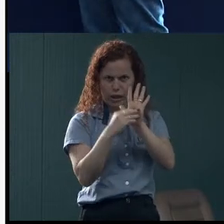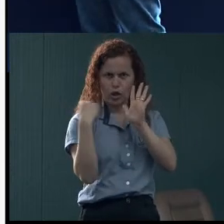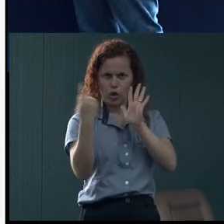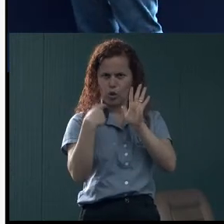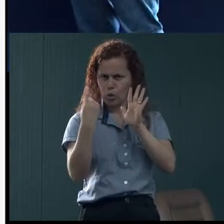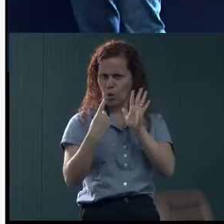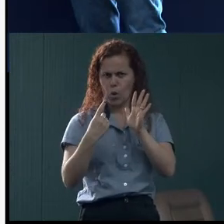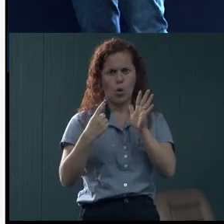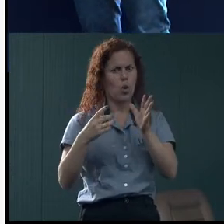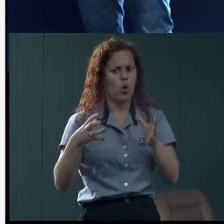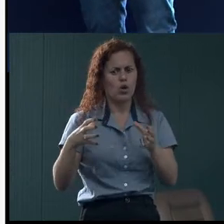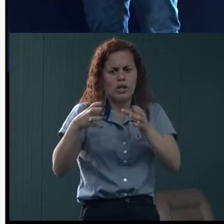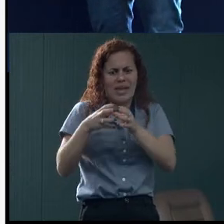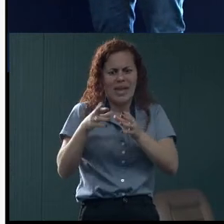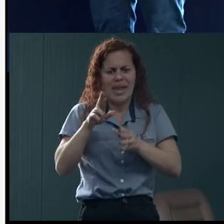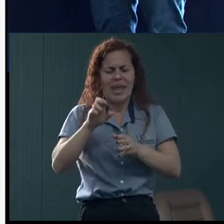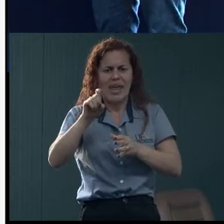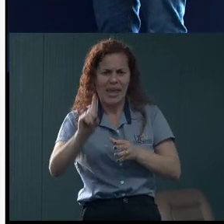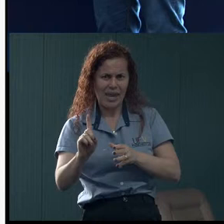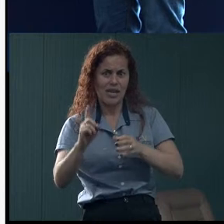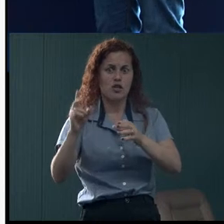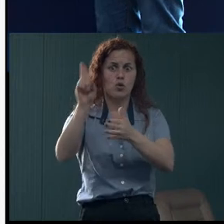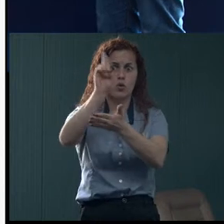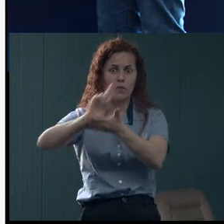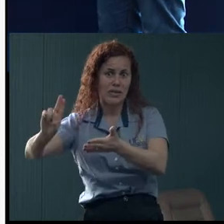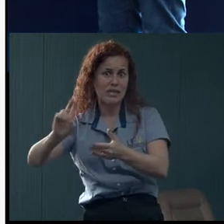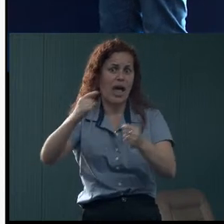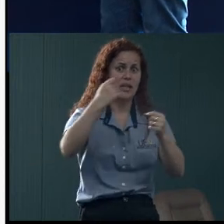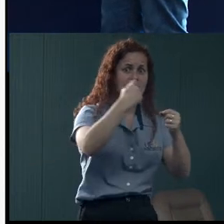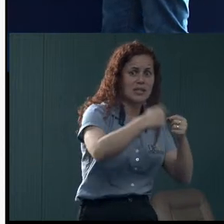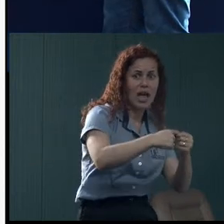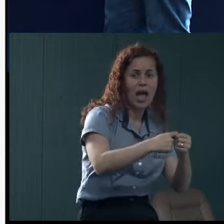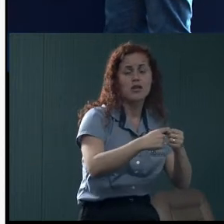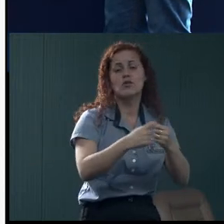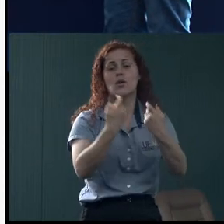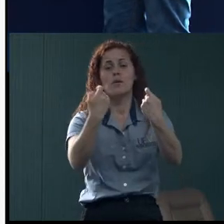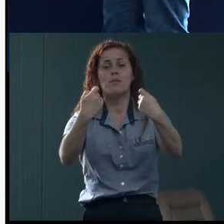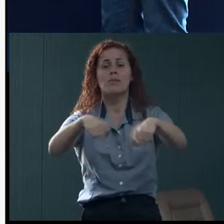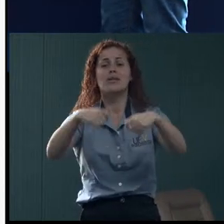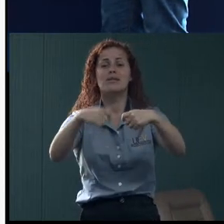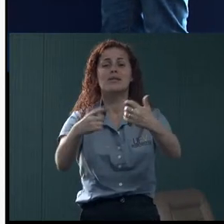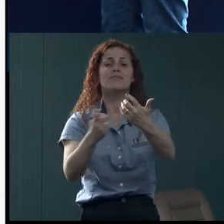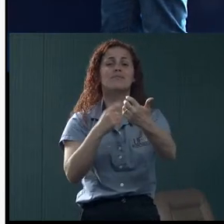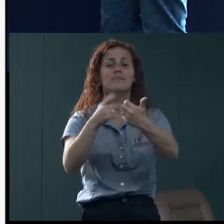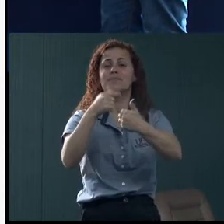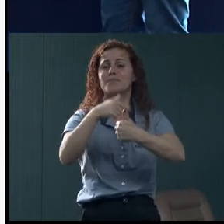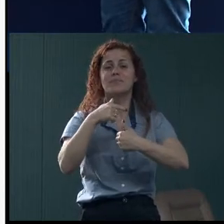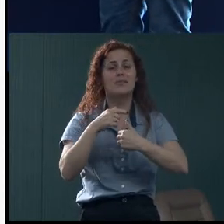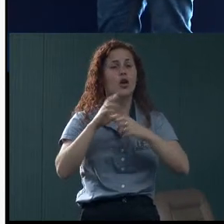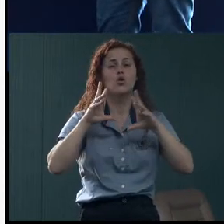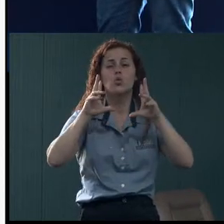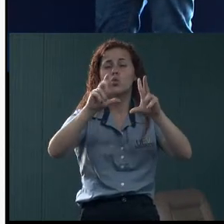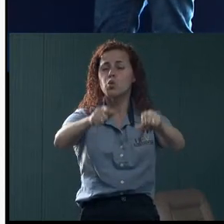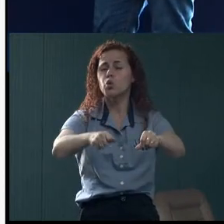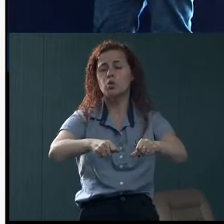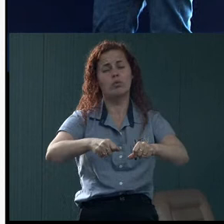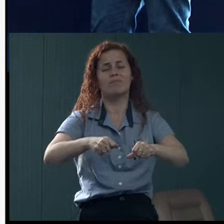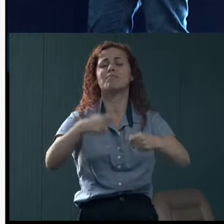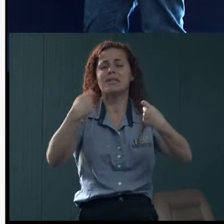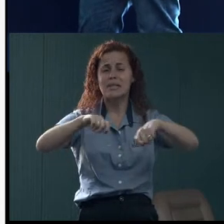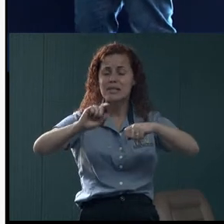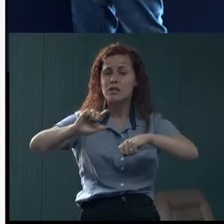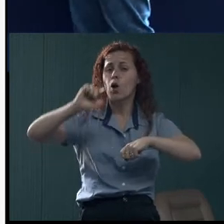de rede, seja da universidade, seja da cidade, ele não responde muito às demandas que se colocam, como o Felipe colocou. Nós precisamos de outras